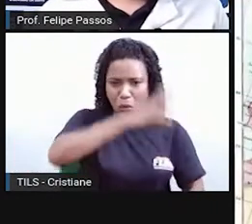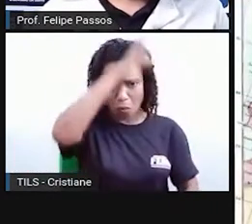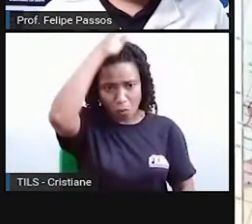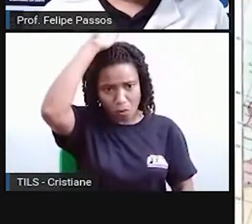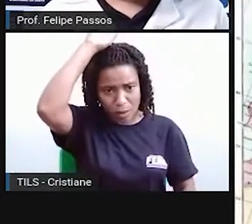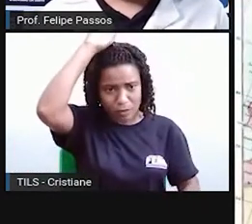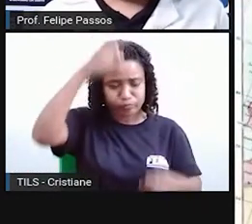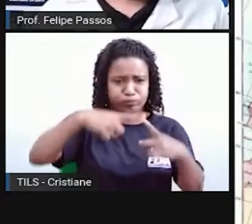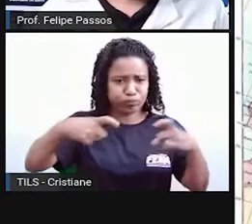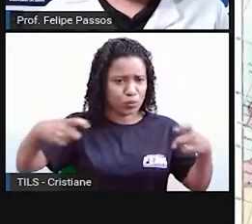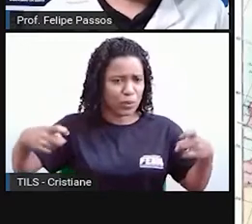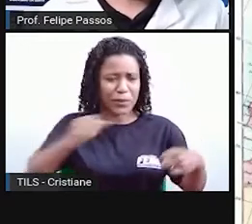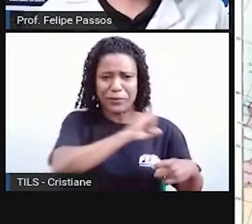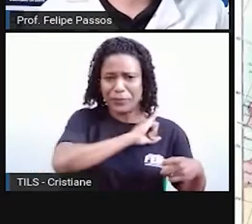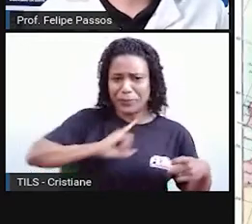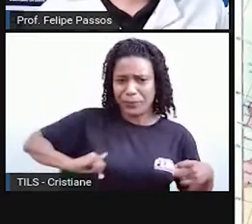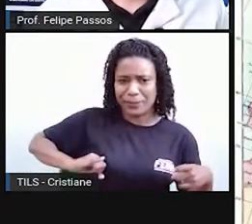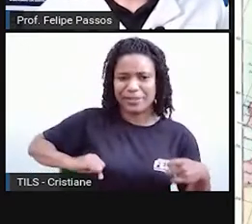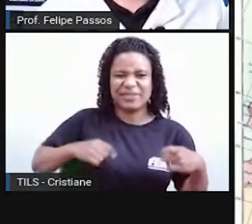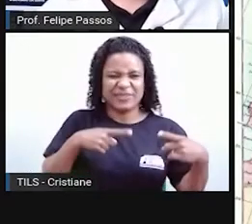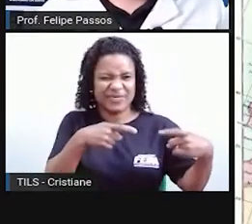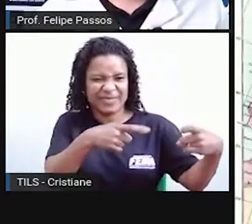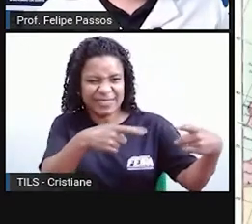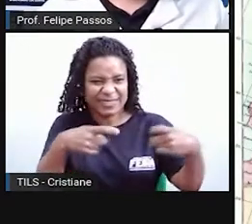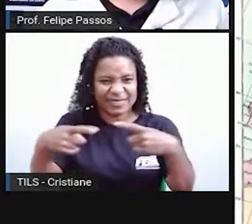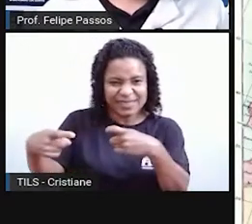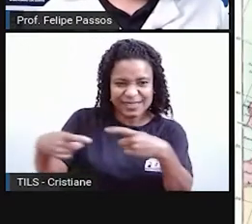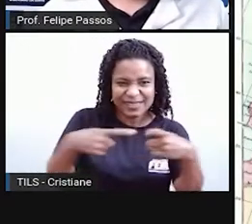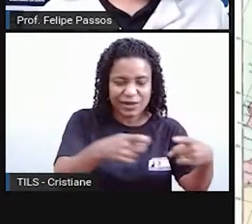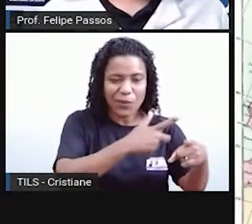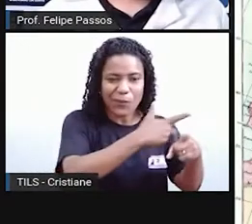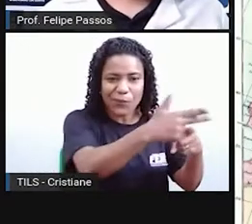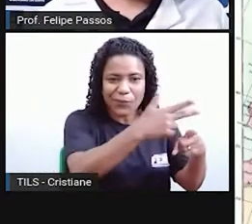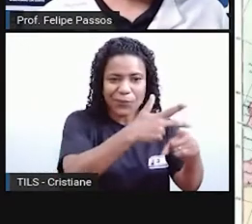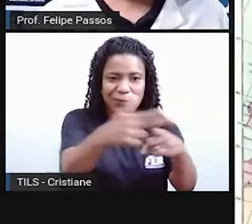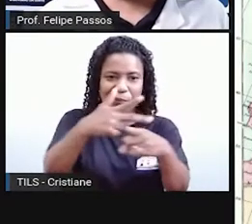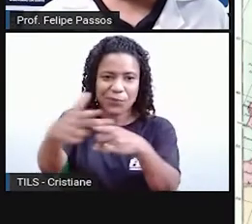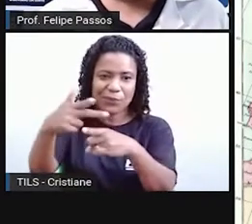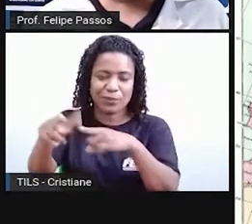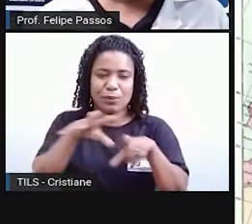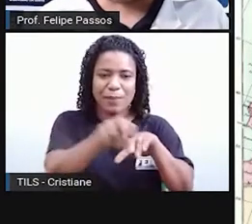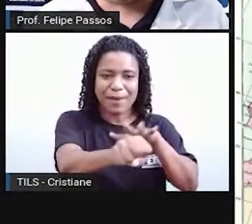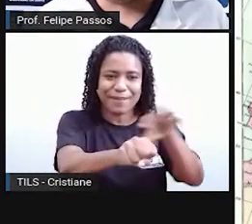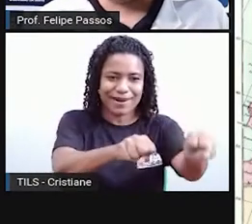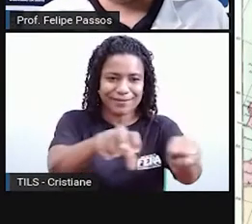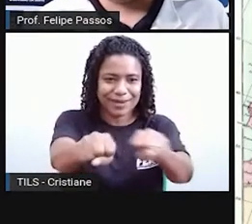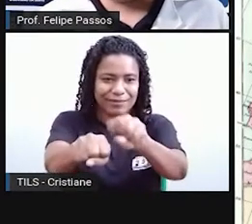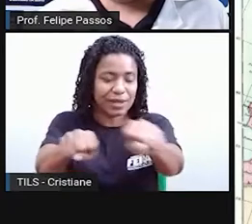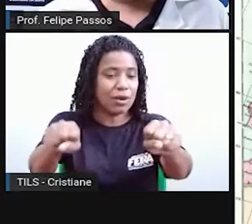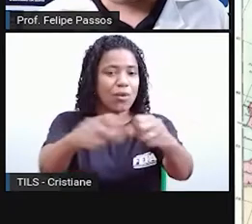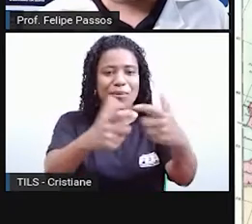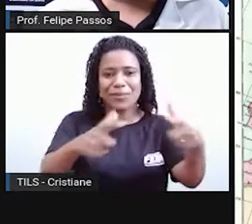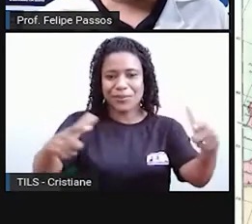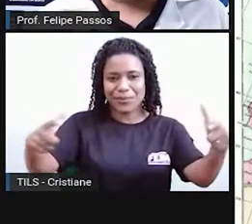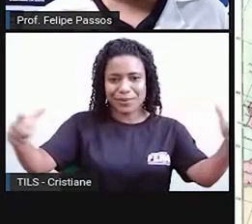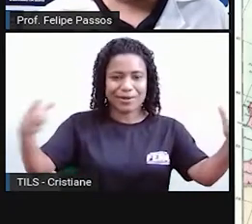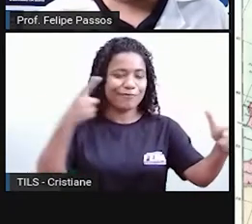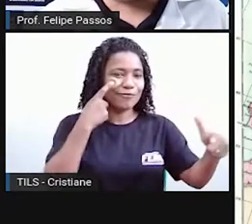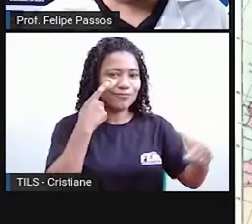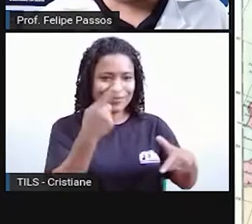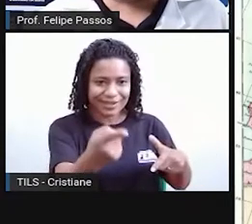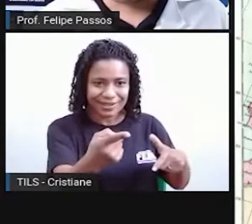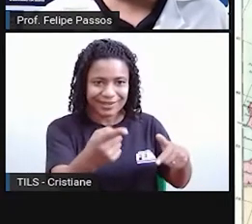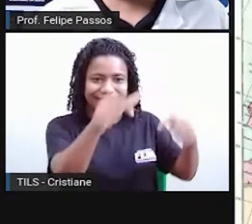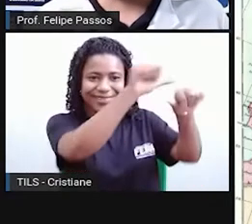império que surgiu ali em Roma, falava latim, ele foi ocupando vários espaços. Olha aqui nesse mapa, locais que